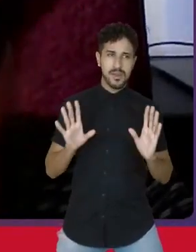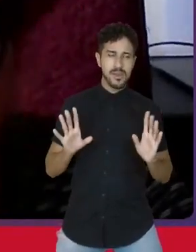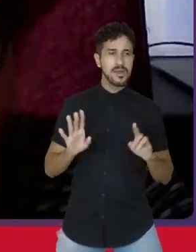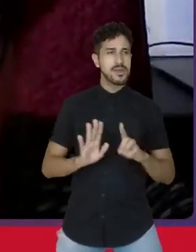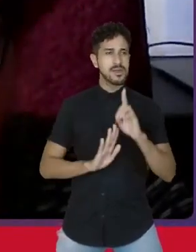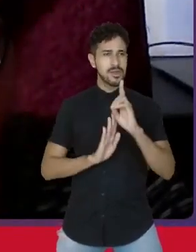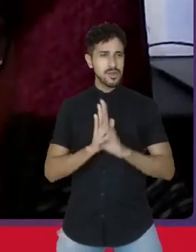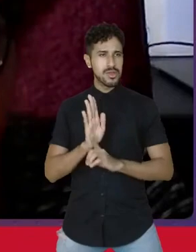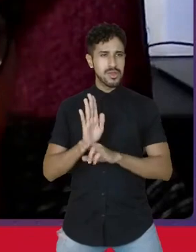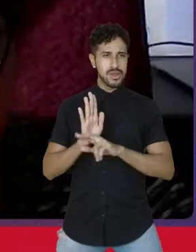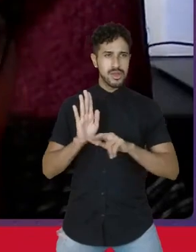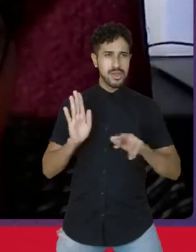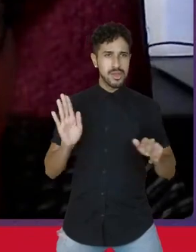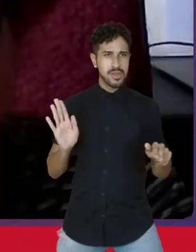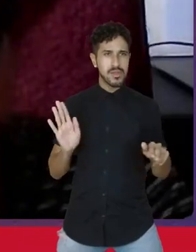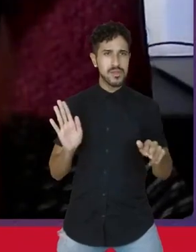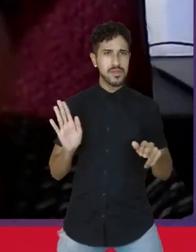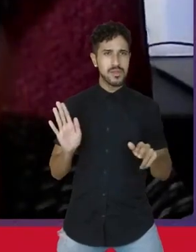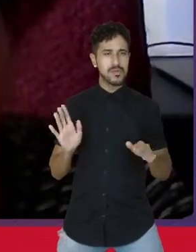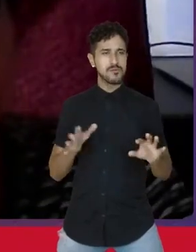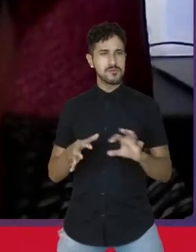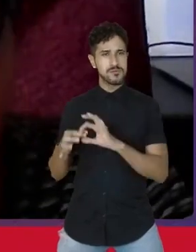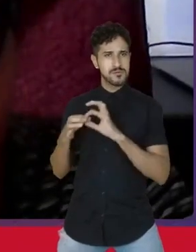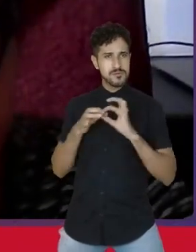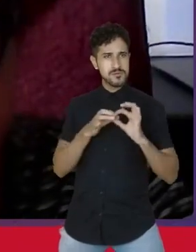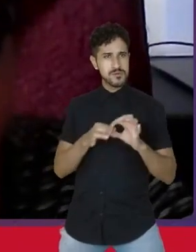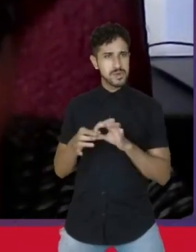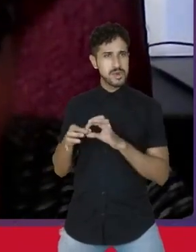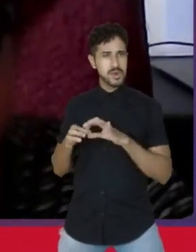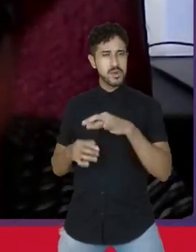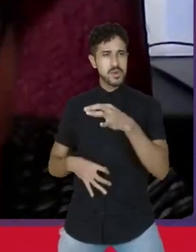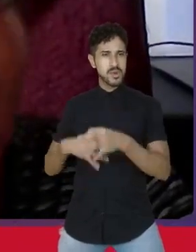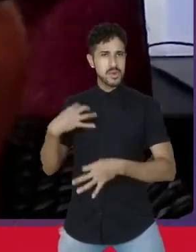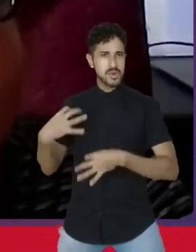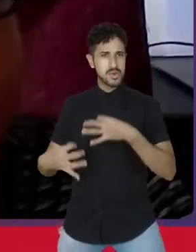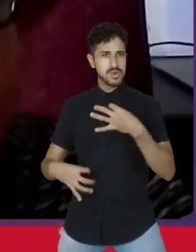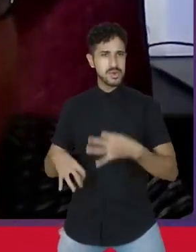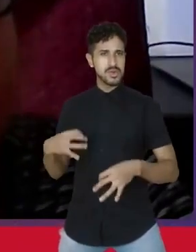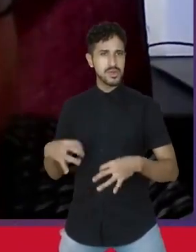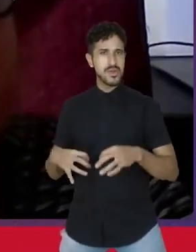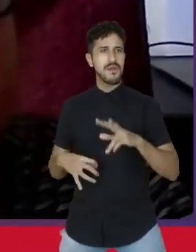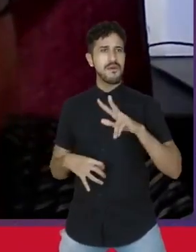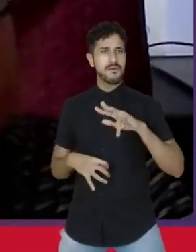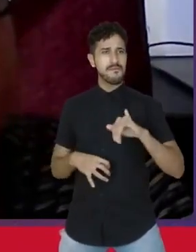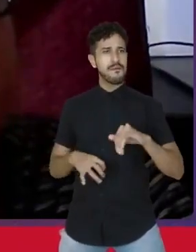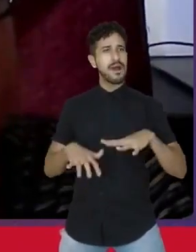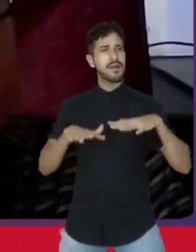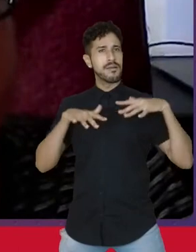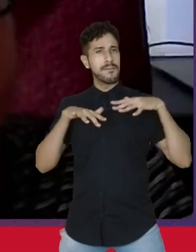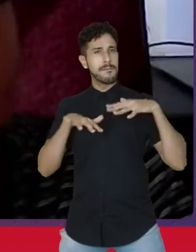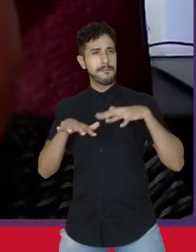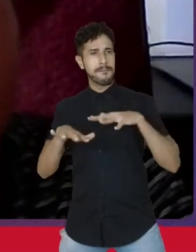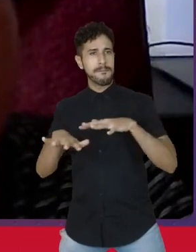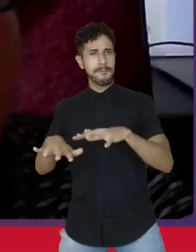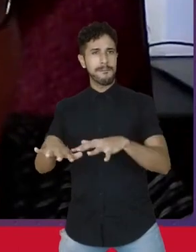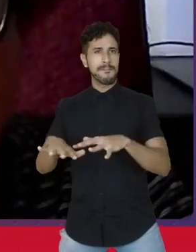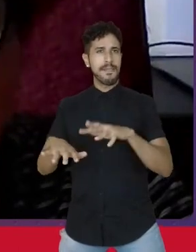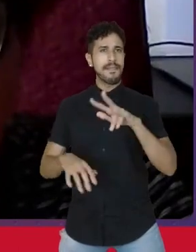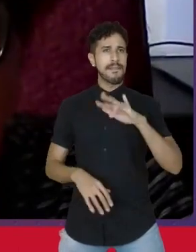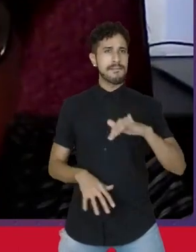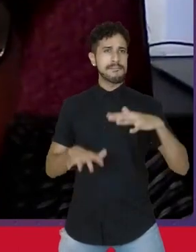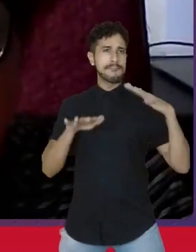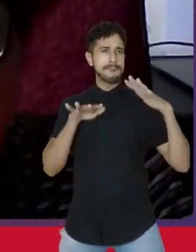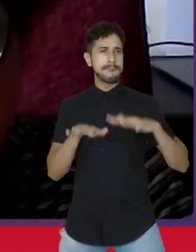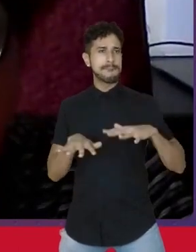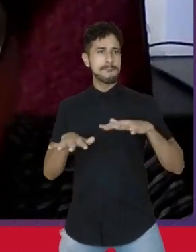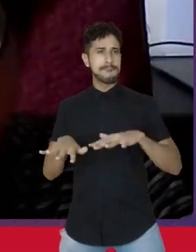direitos junto com justiça, saíram as ruas. Saíram as